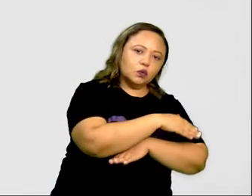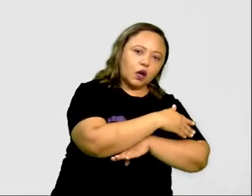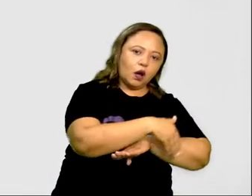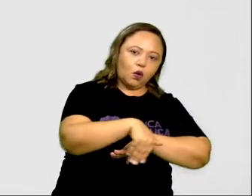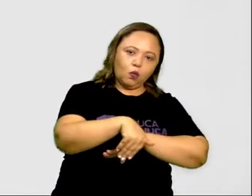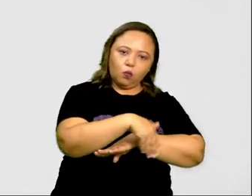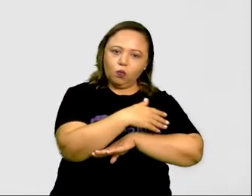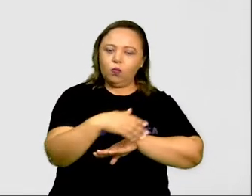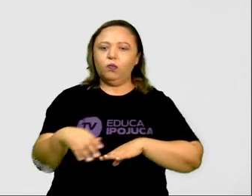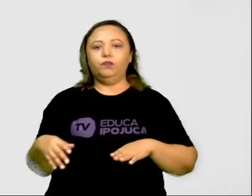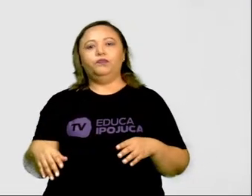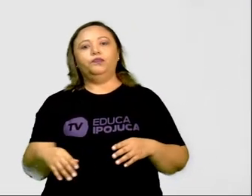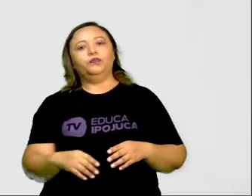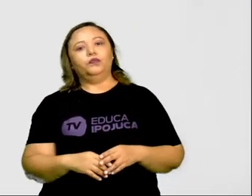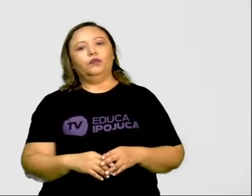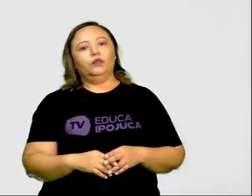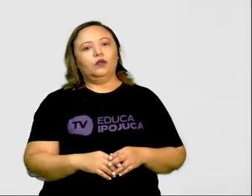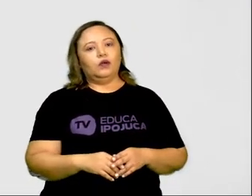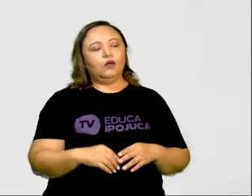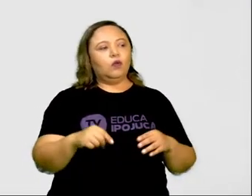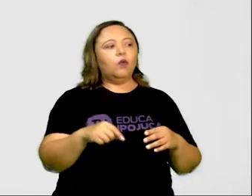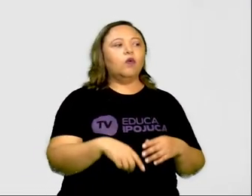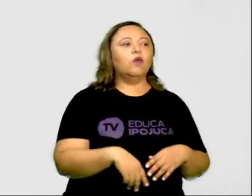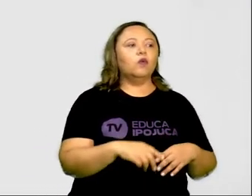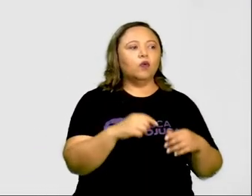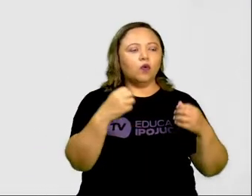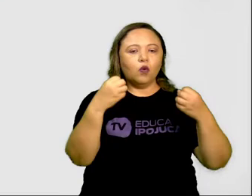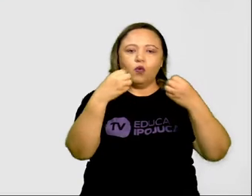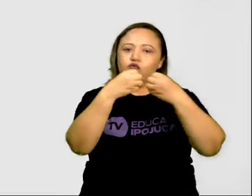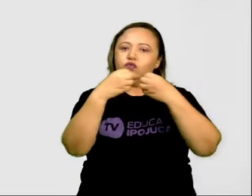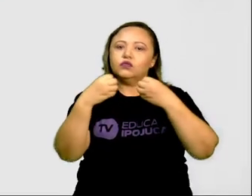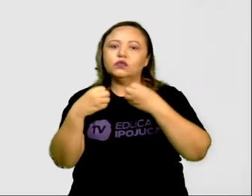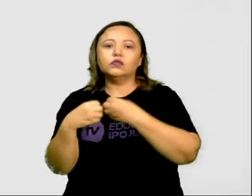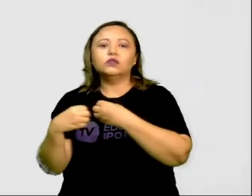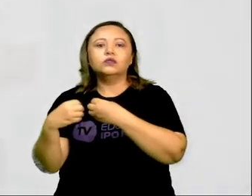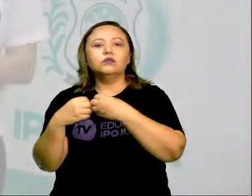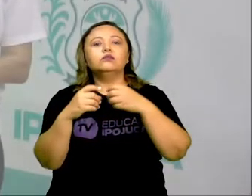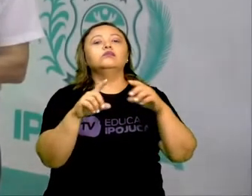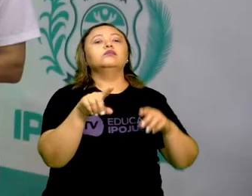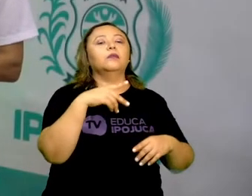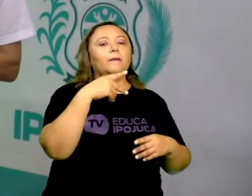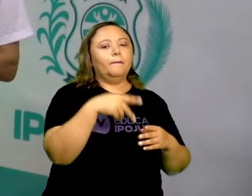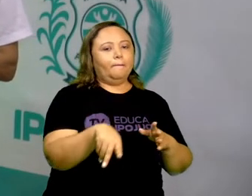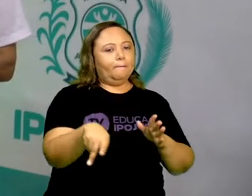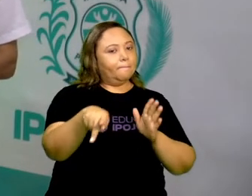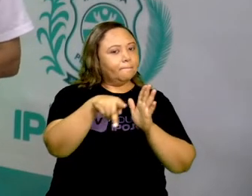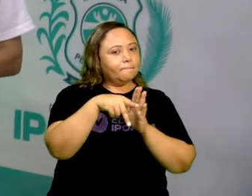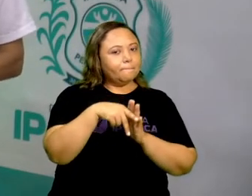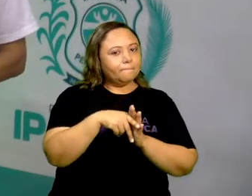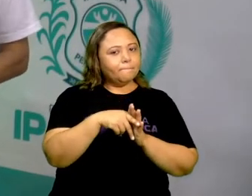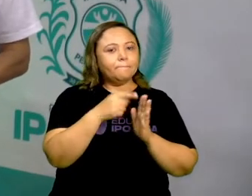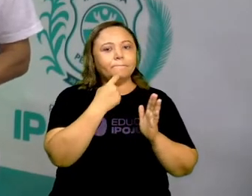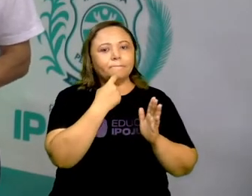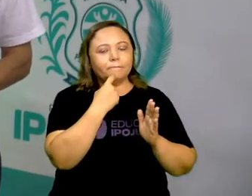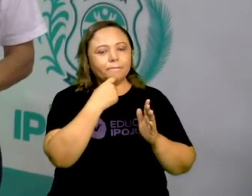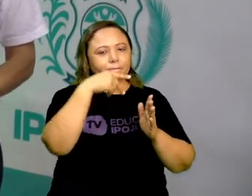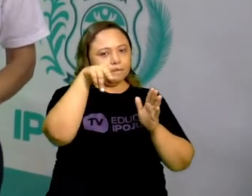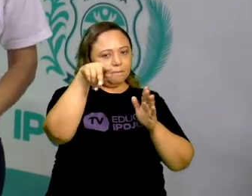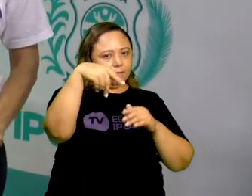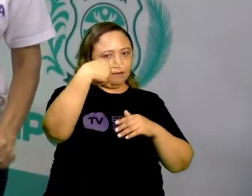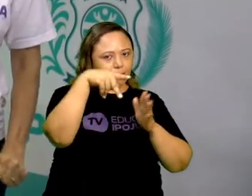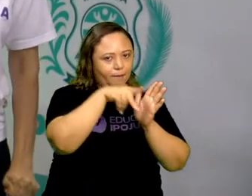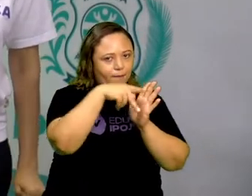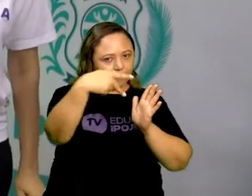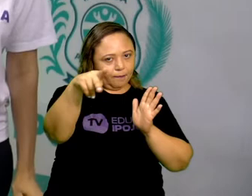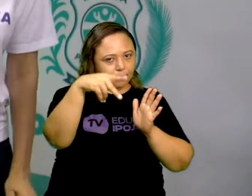estão perto da sua casa. Então, olha só. É importante você saber